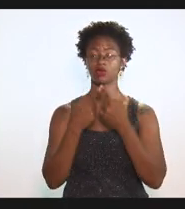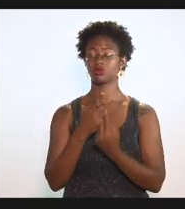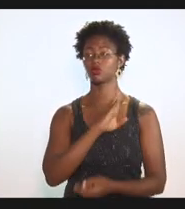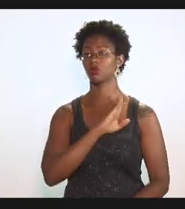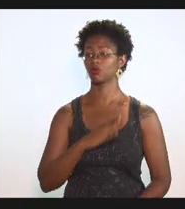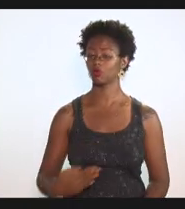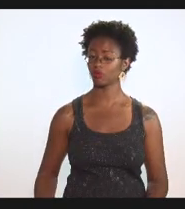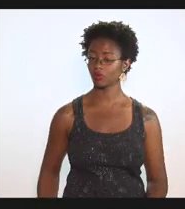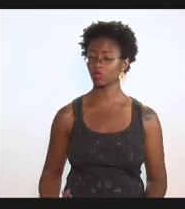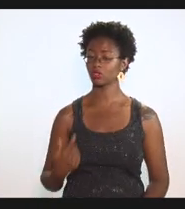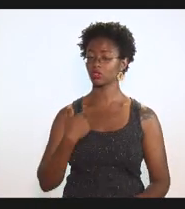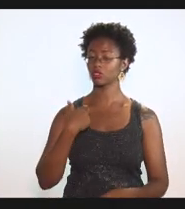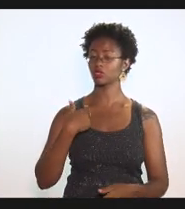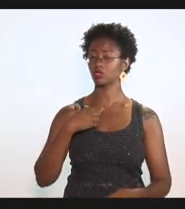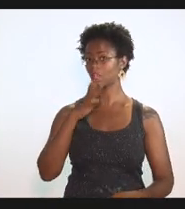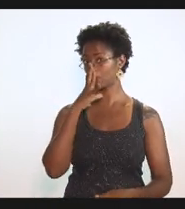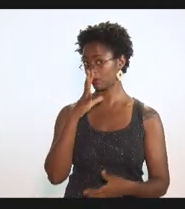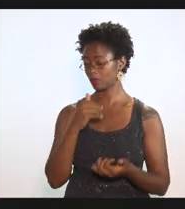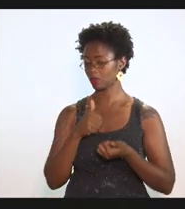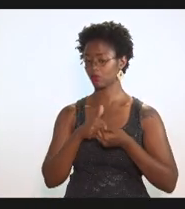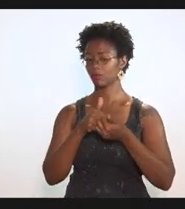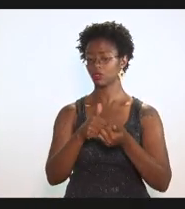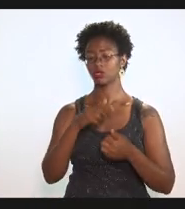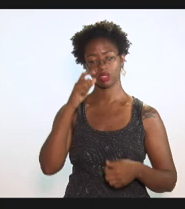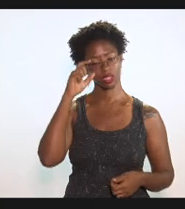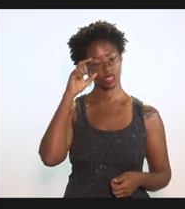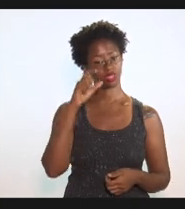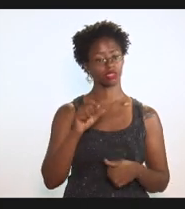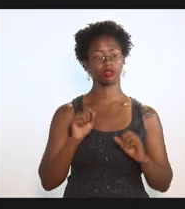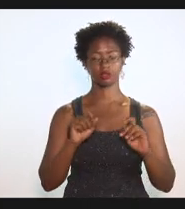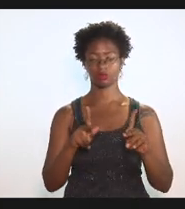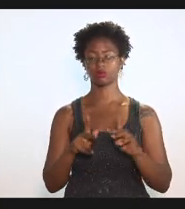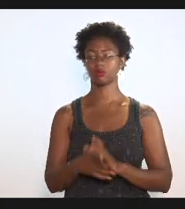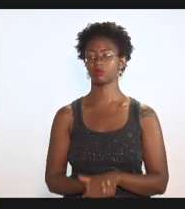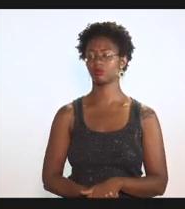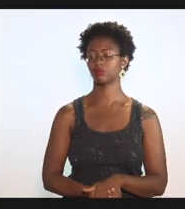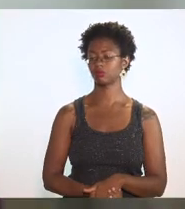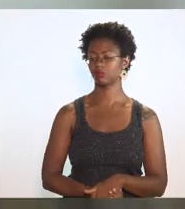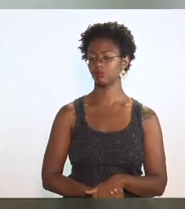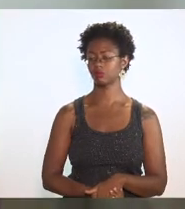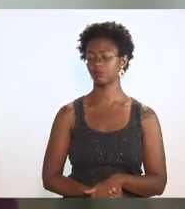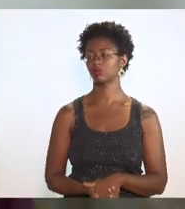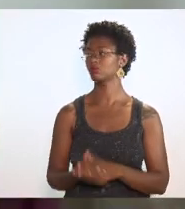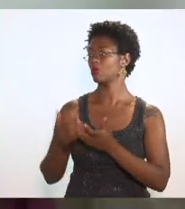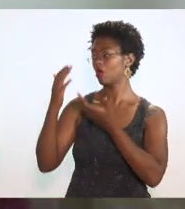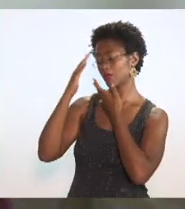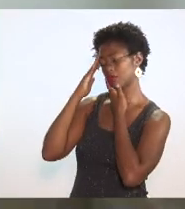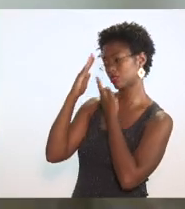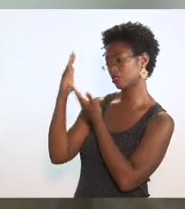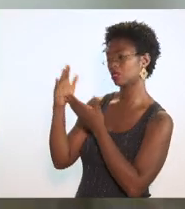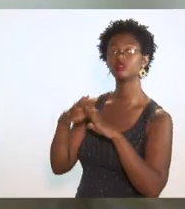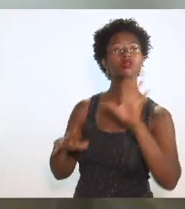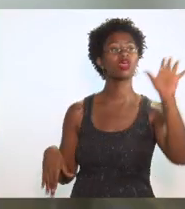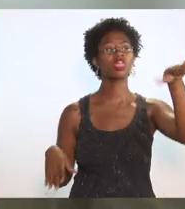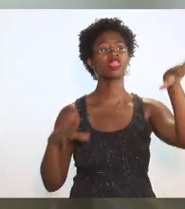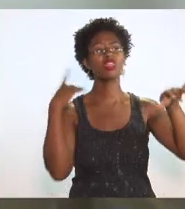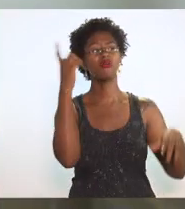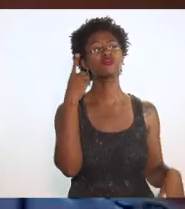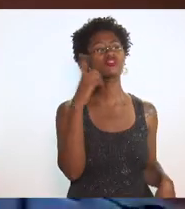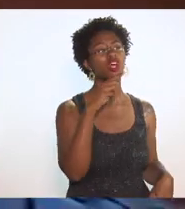conta, e vou acompanhar a audiência com muita atenção. Obrigado, deputado Márcio Pacheco. Deputado Luiz Paulo,